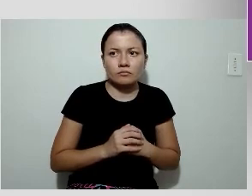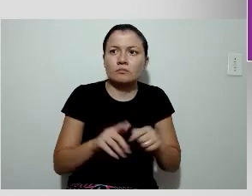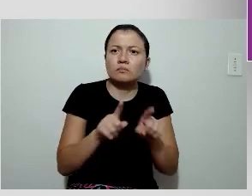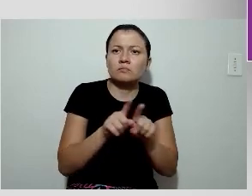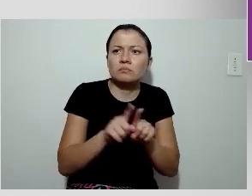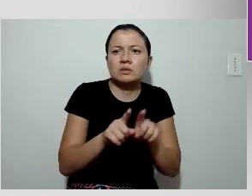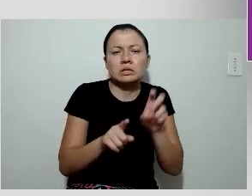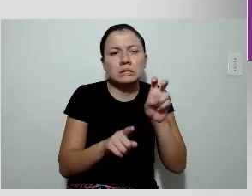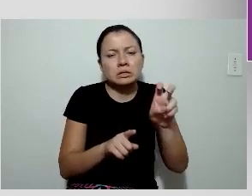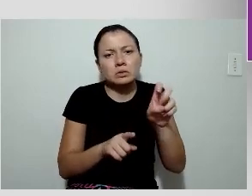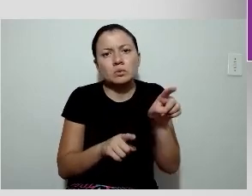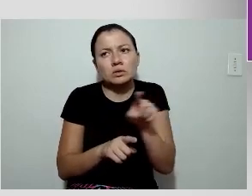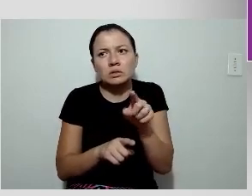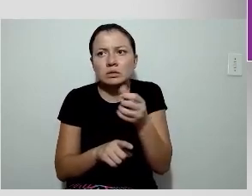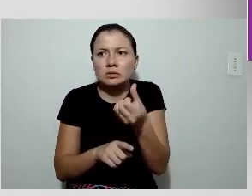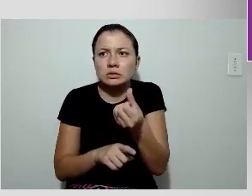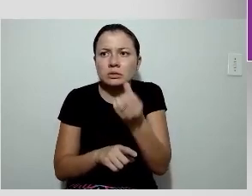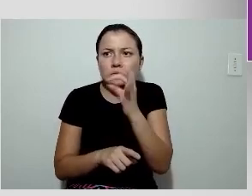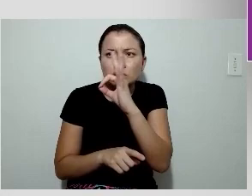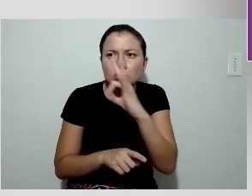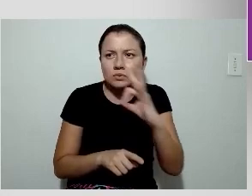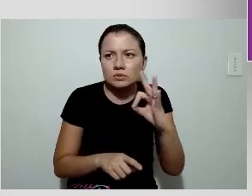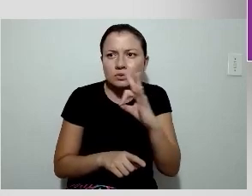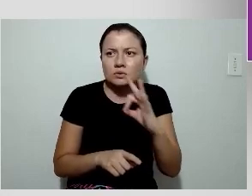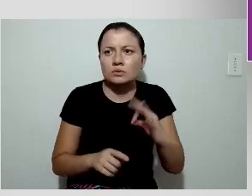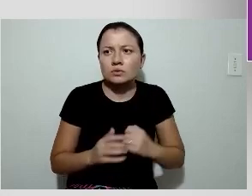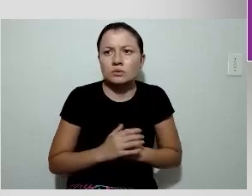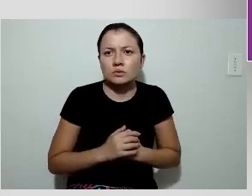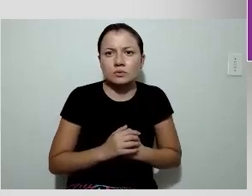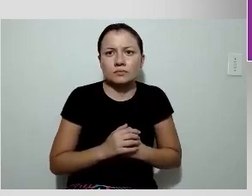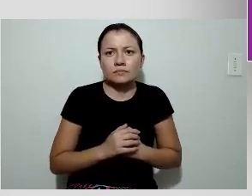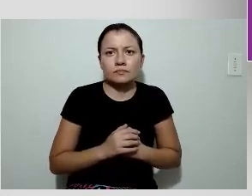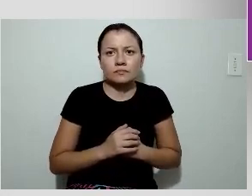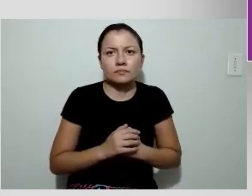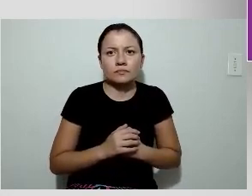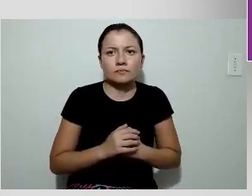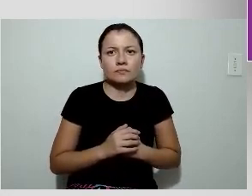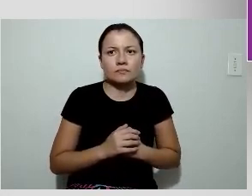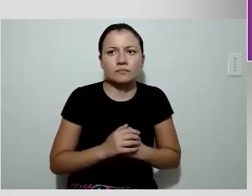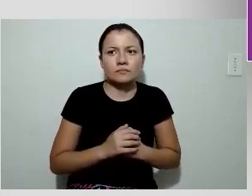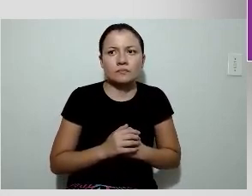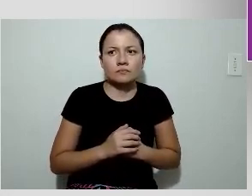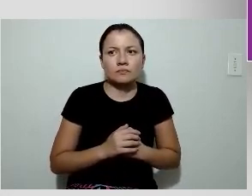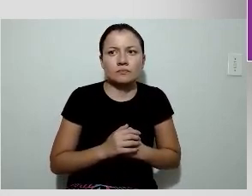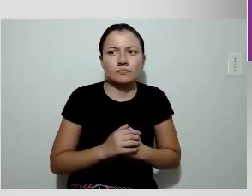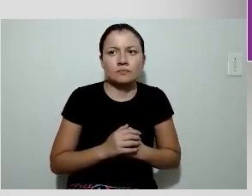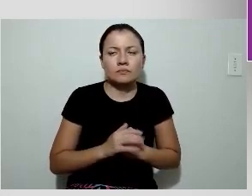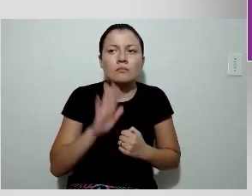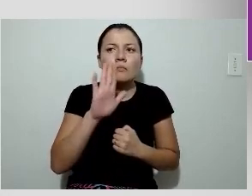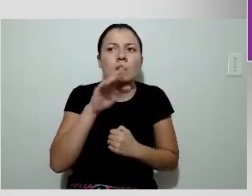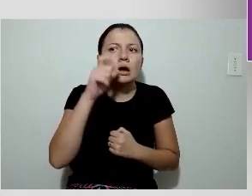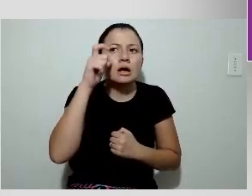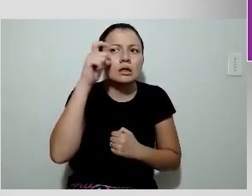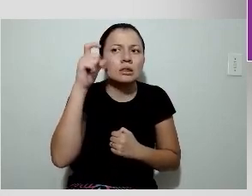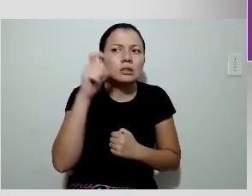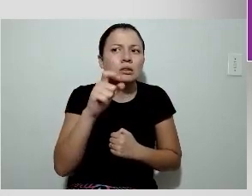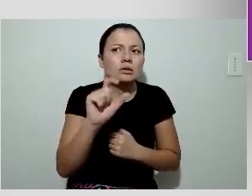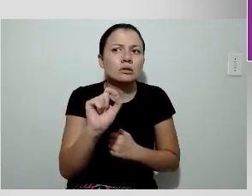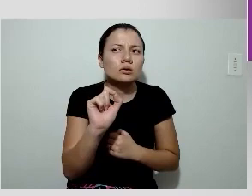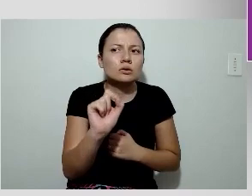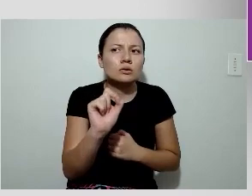6% de termina miocárdica. E o achava o mais interessante é que